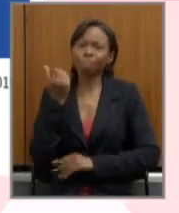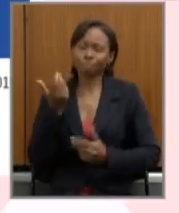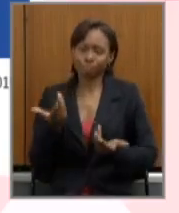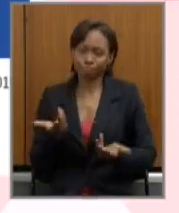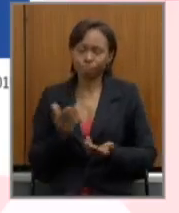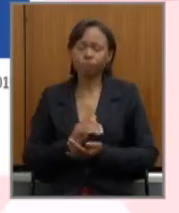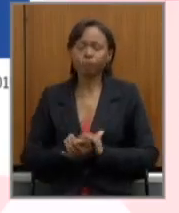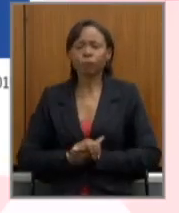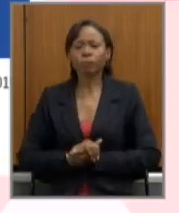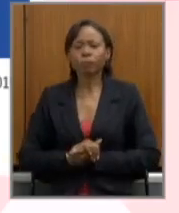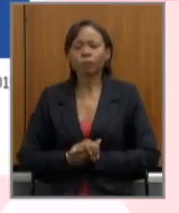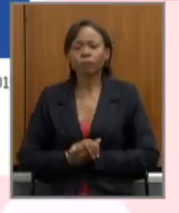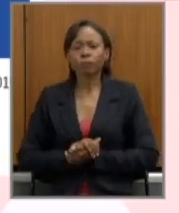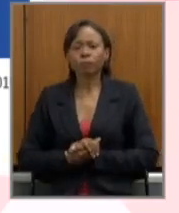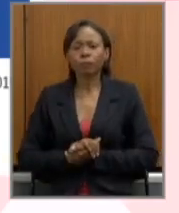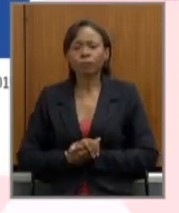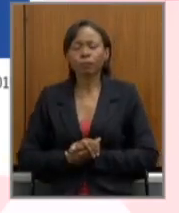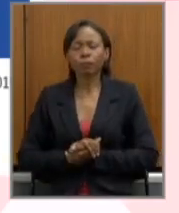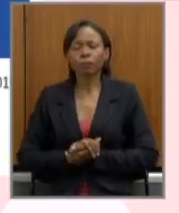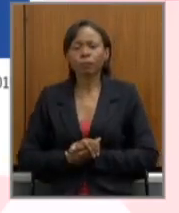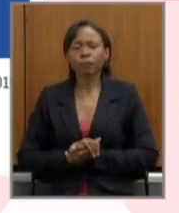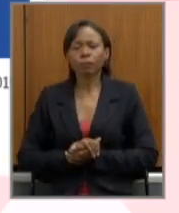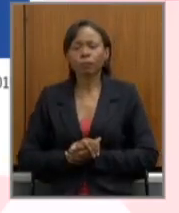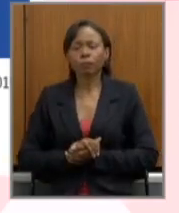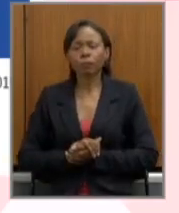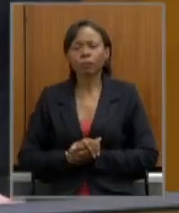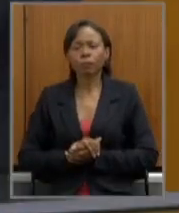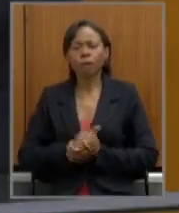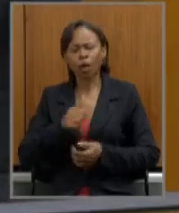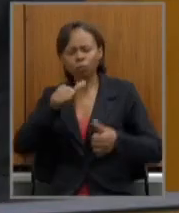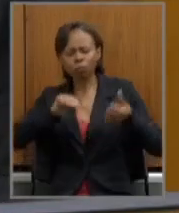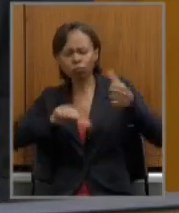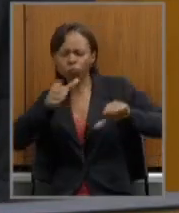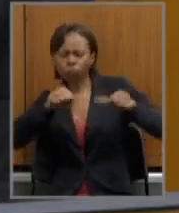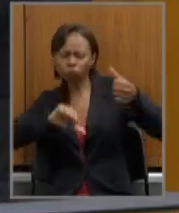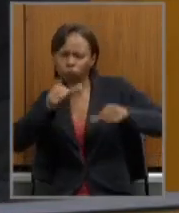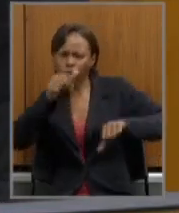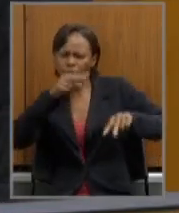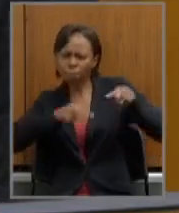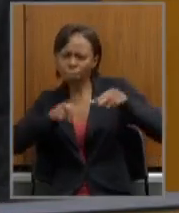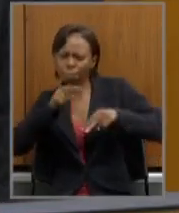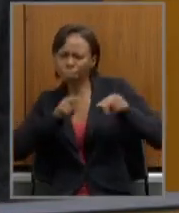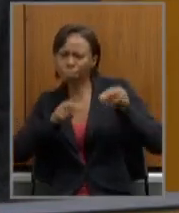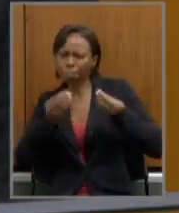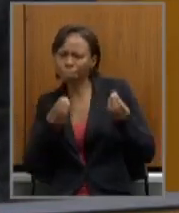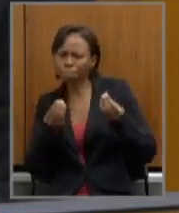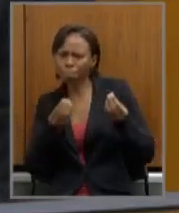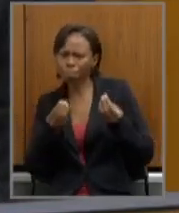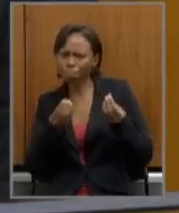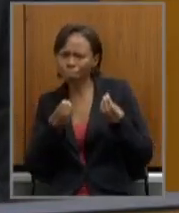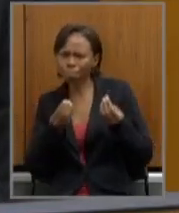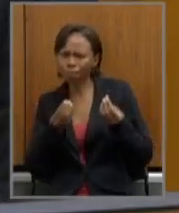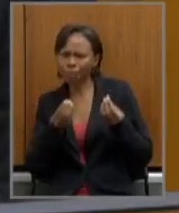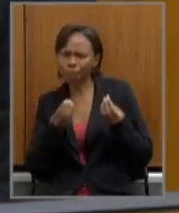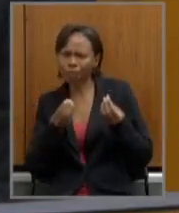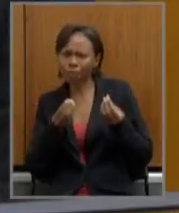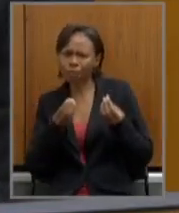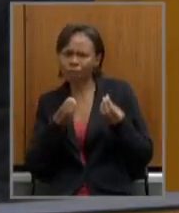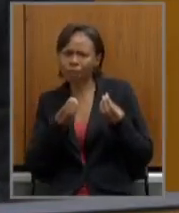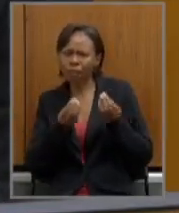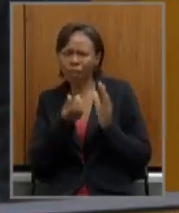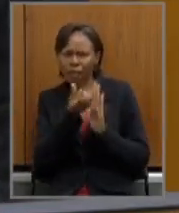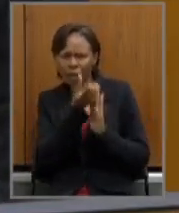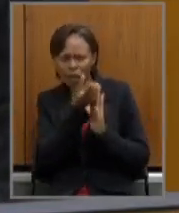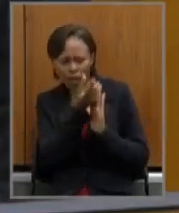nós analisamos a evolução de receitas